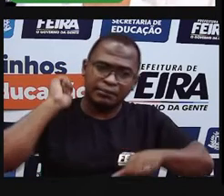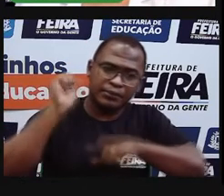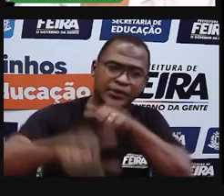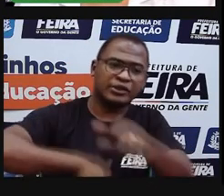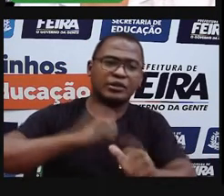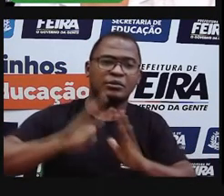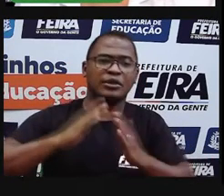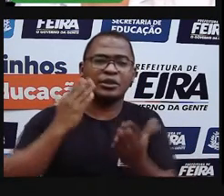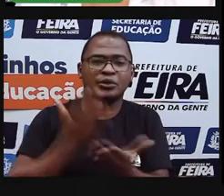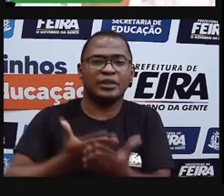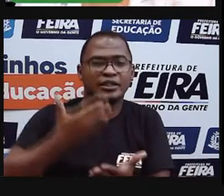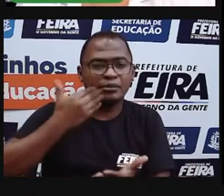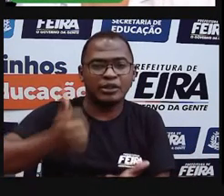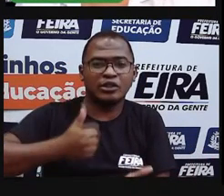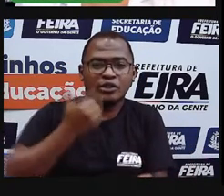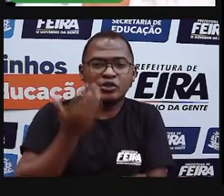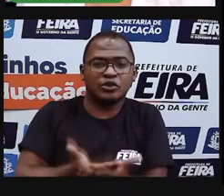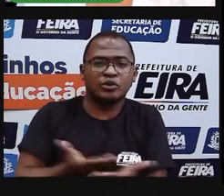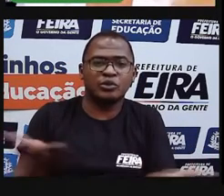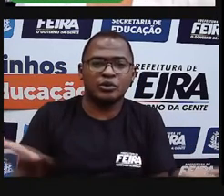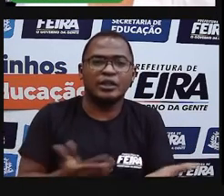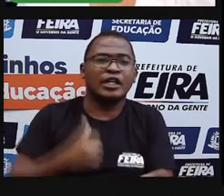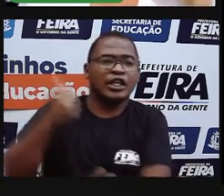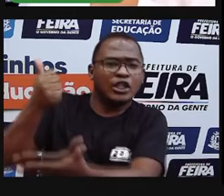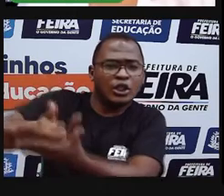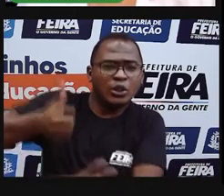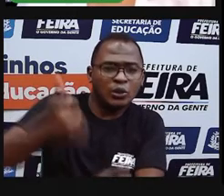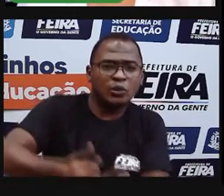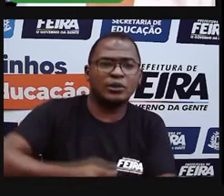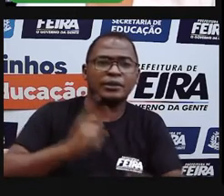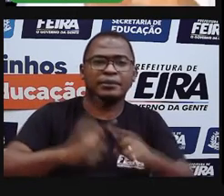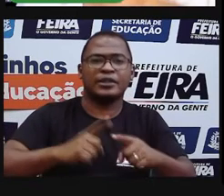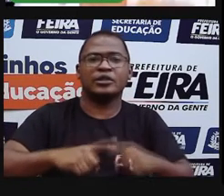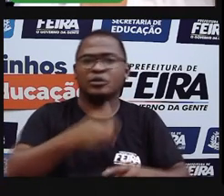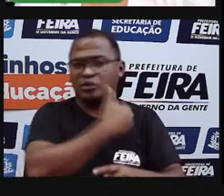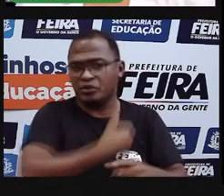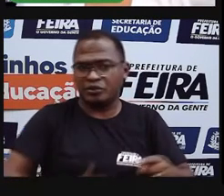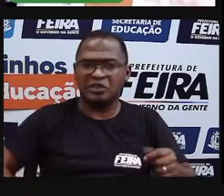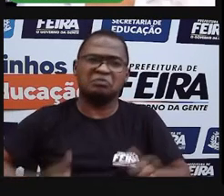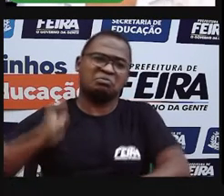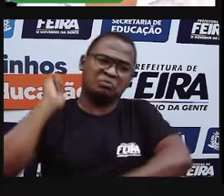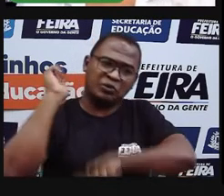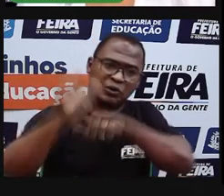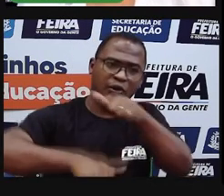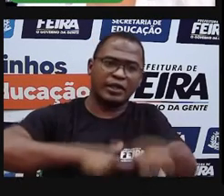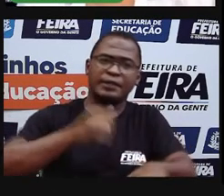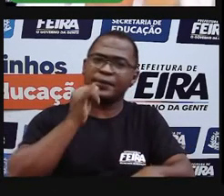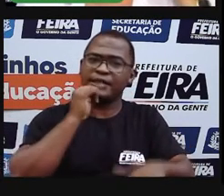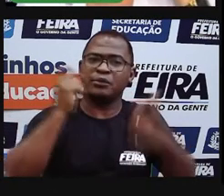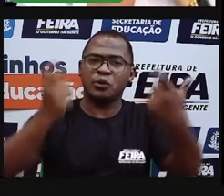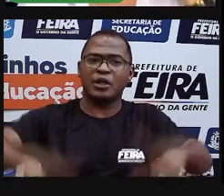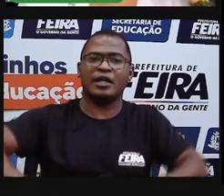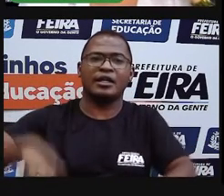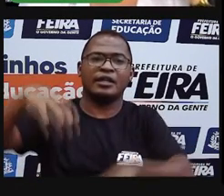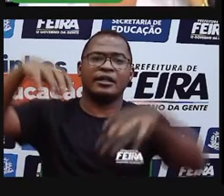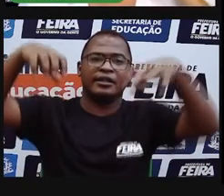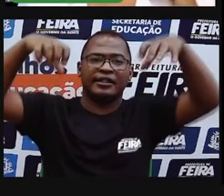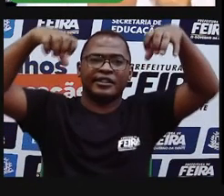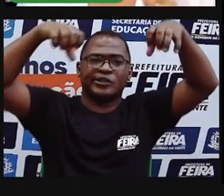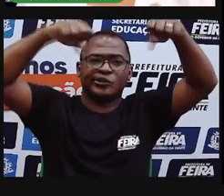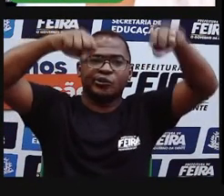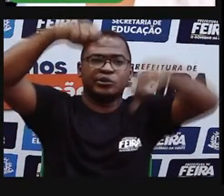correr atrás dos governantes, para colocar um poste, para colocar uma iluminação naquele bairro, para colocar mais